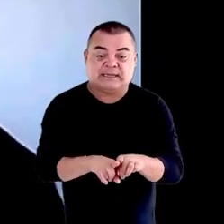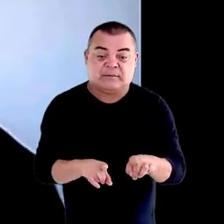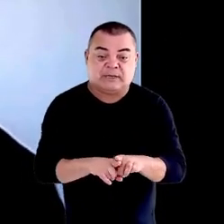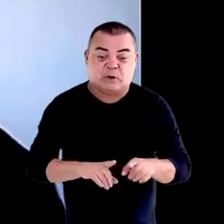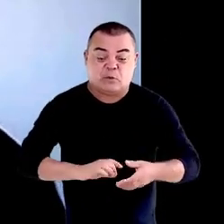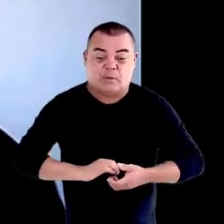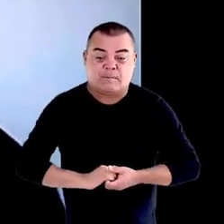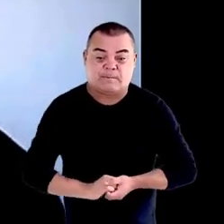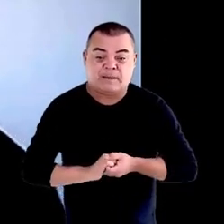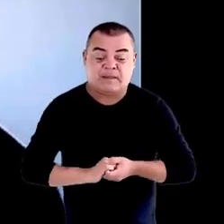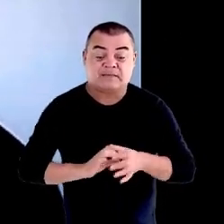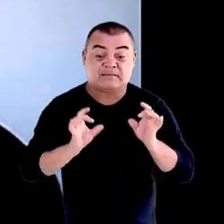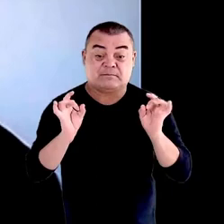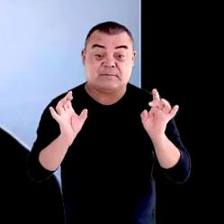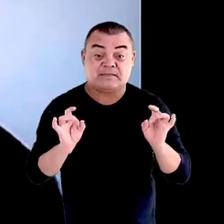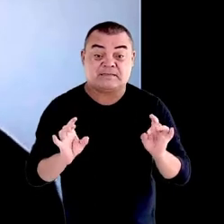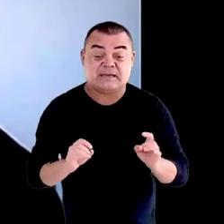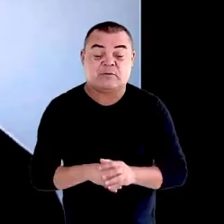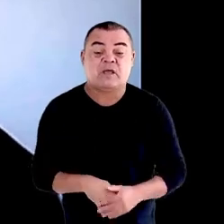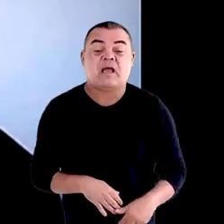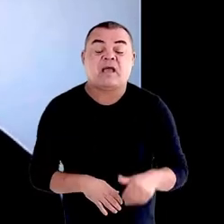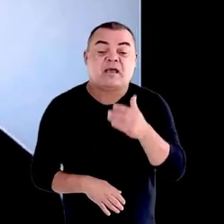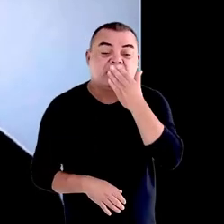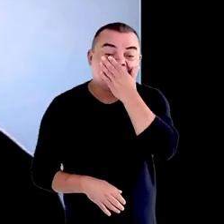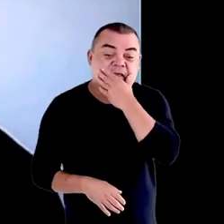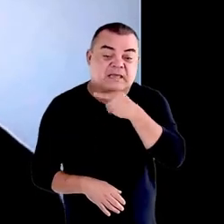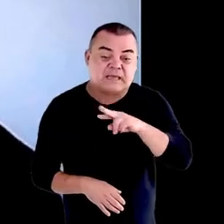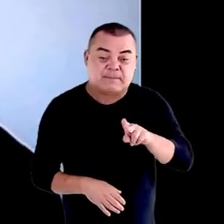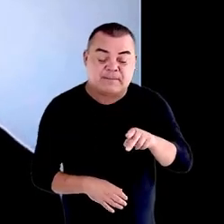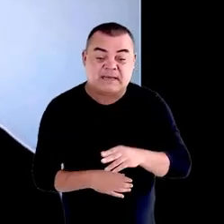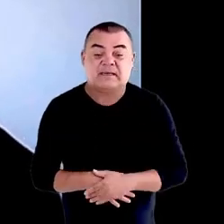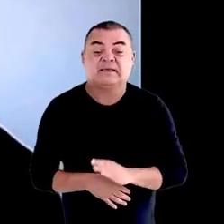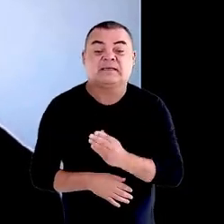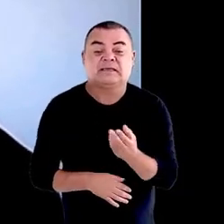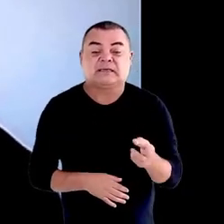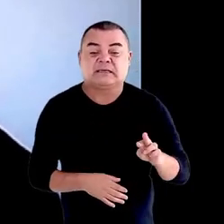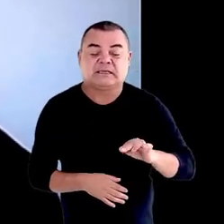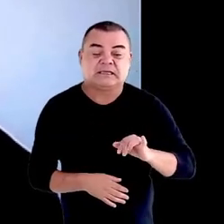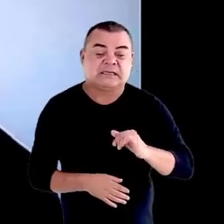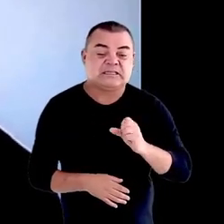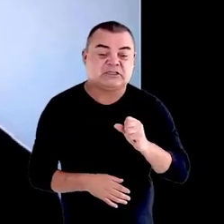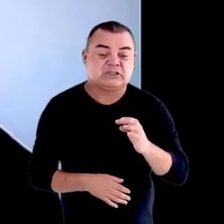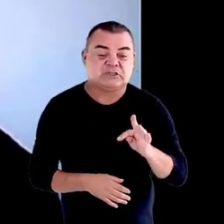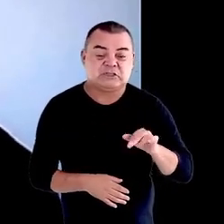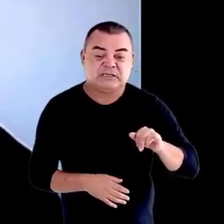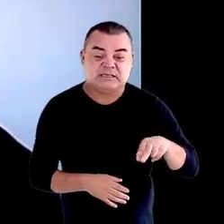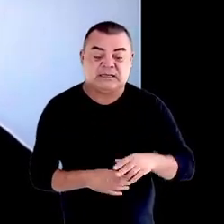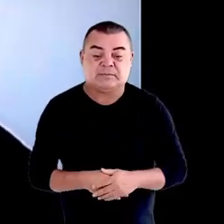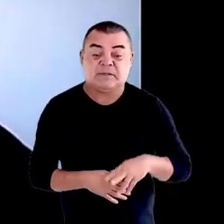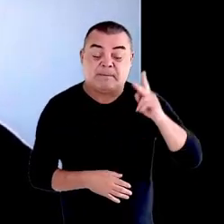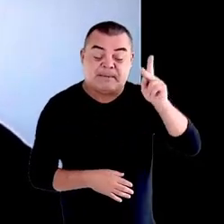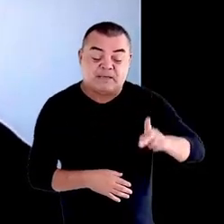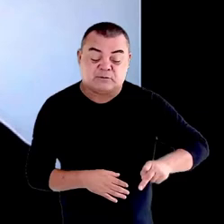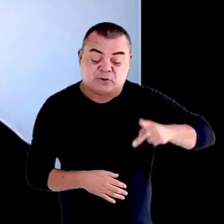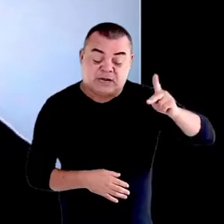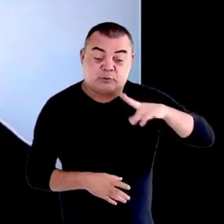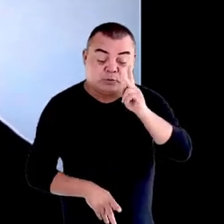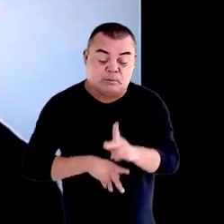especial à irmã Cristina Bovi, da Pastoral Nacional do Povo da Rua,